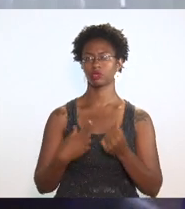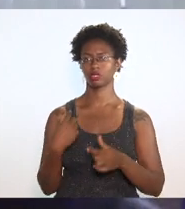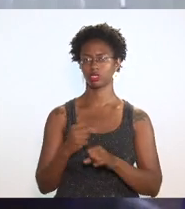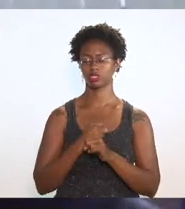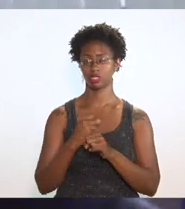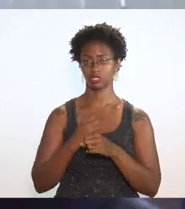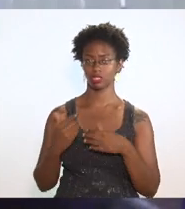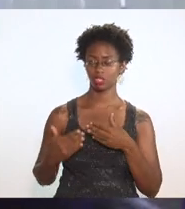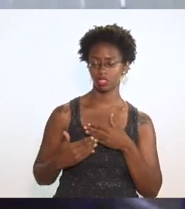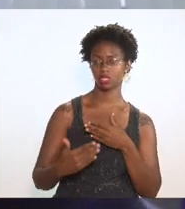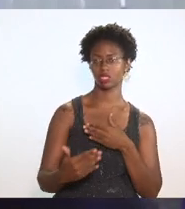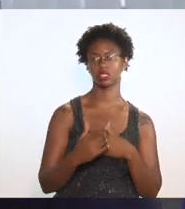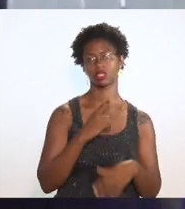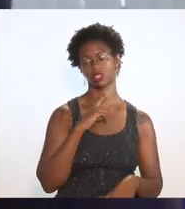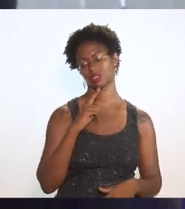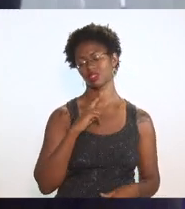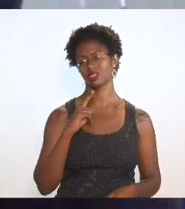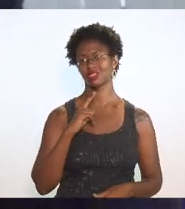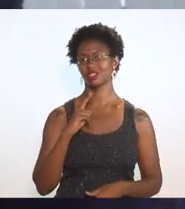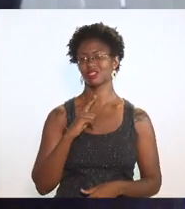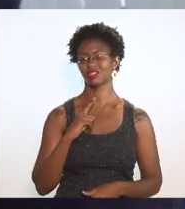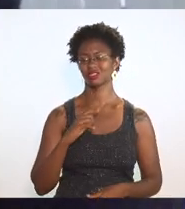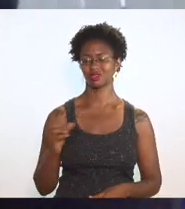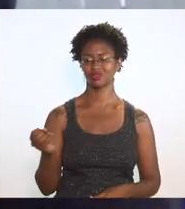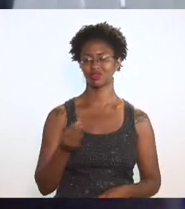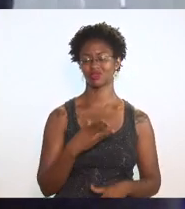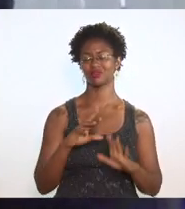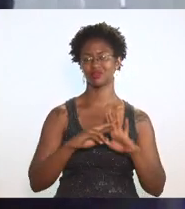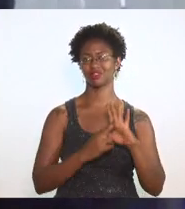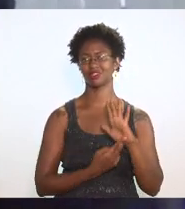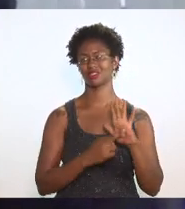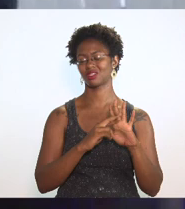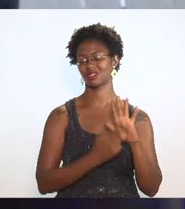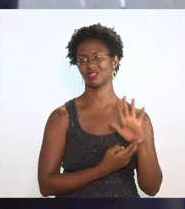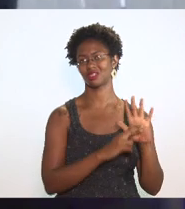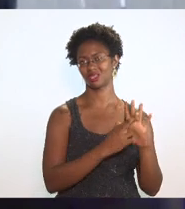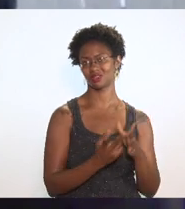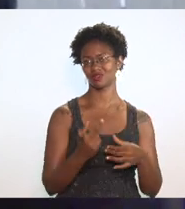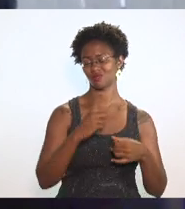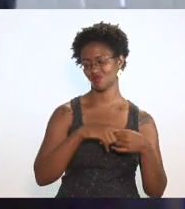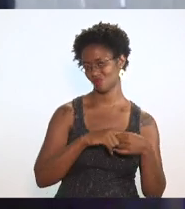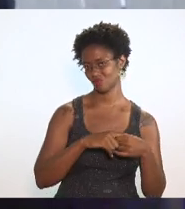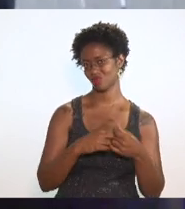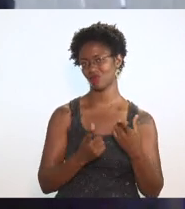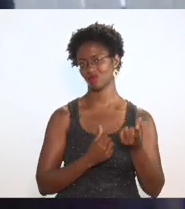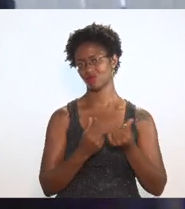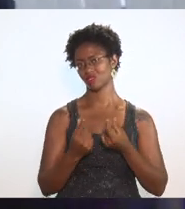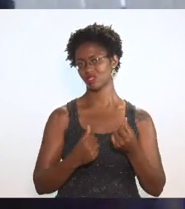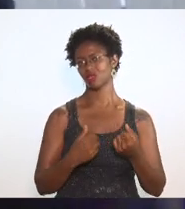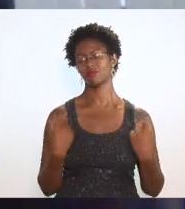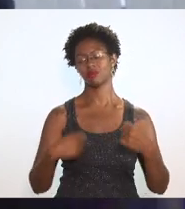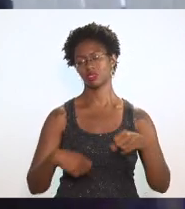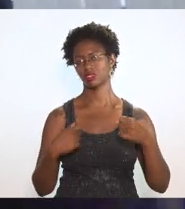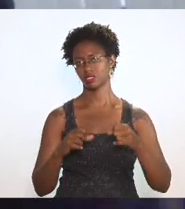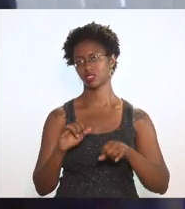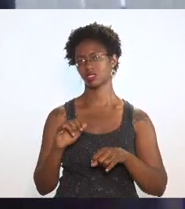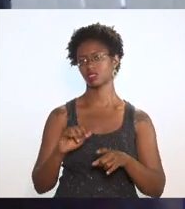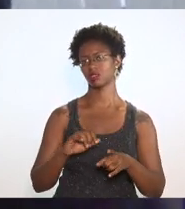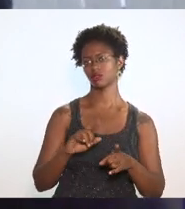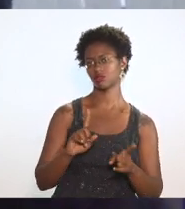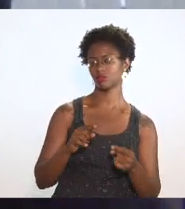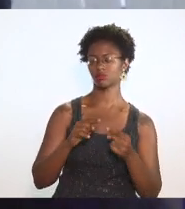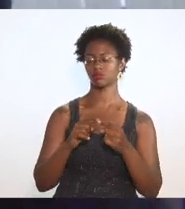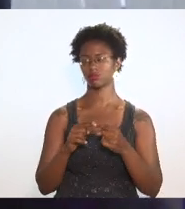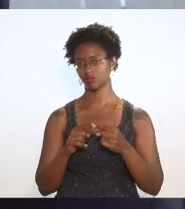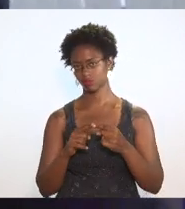tem pela frente um novo regime de recuperação fiscal que pretende se adequar ou pelo menos sinalizar